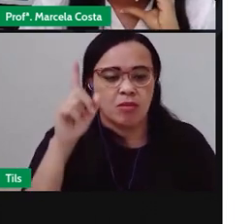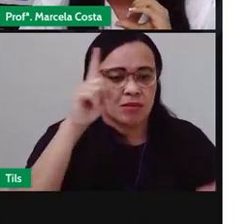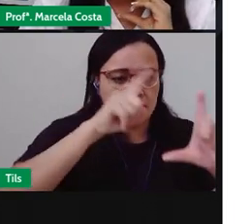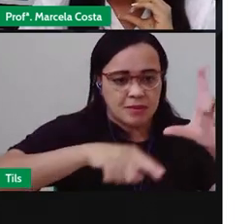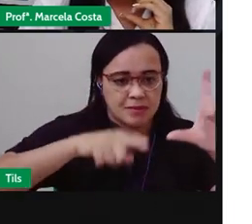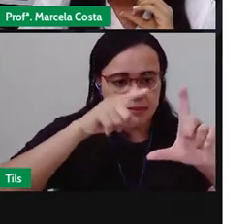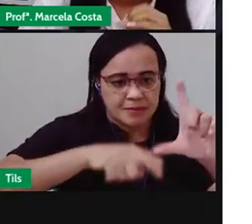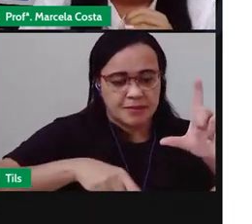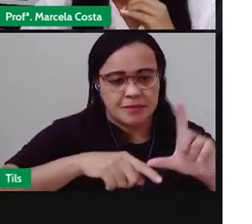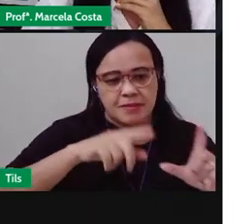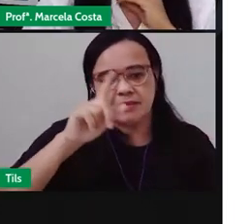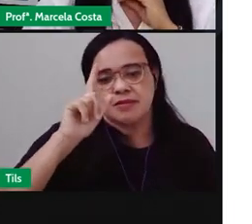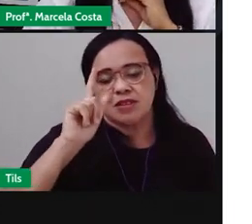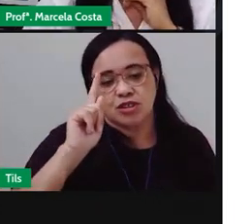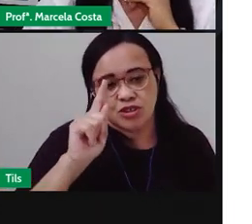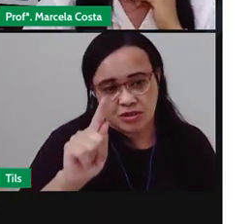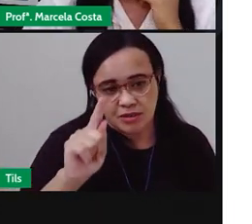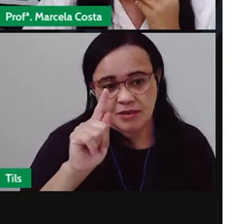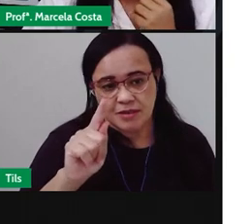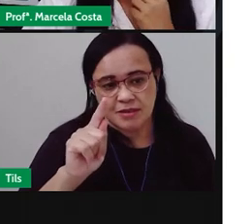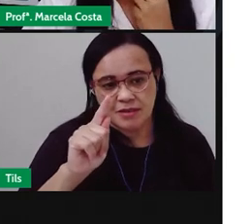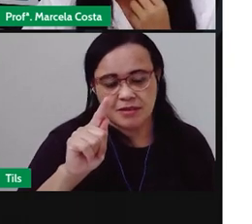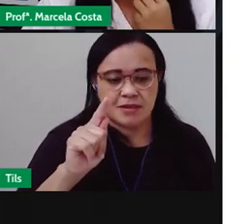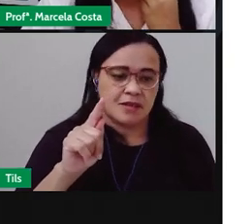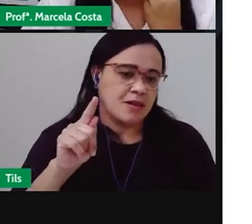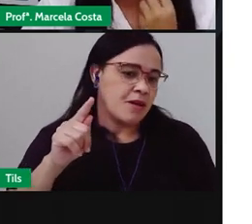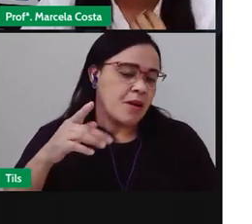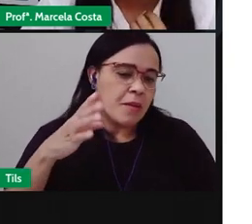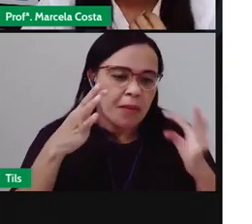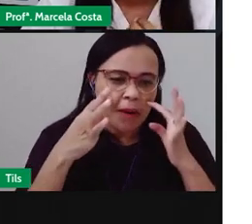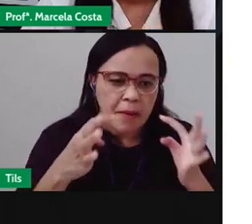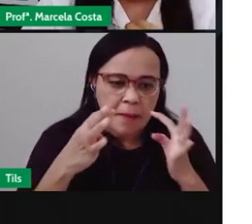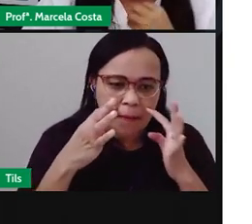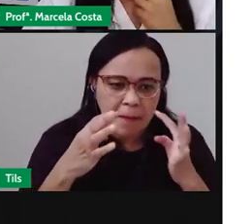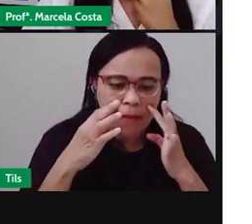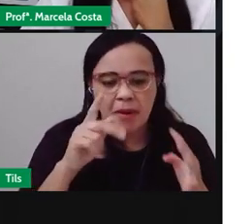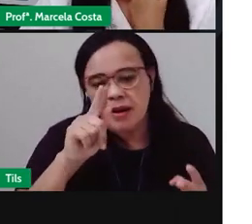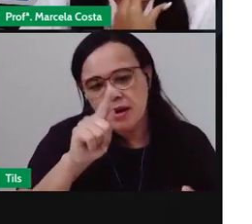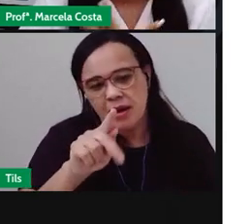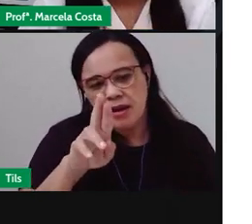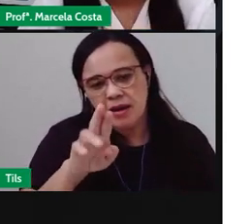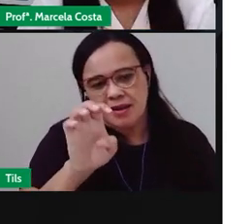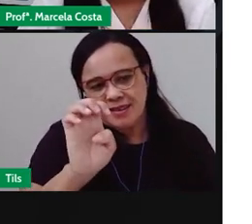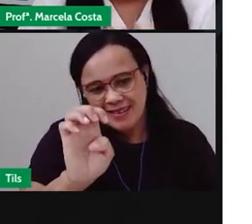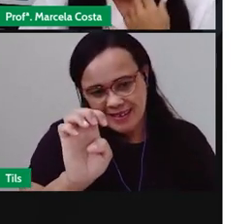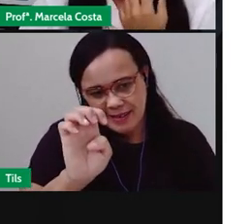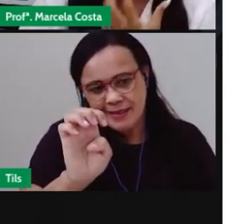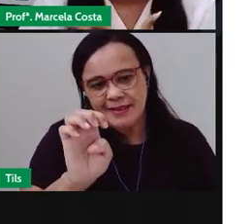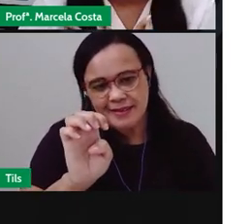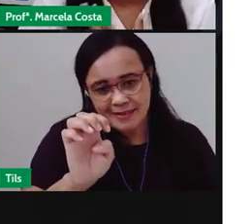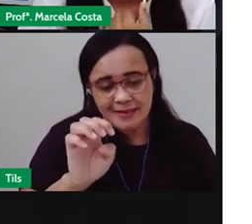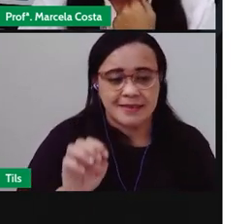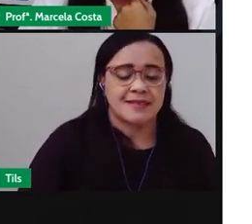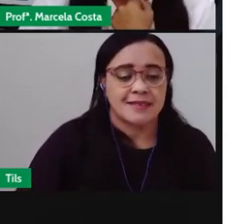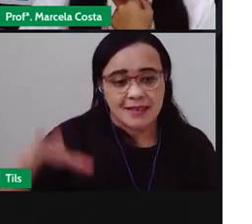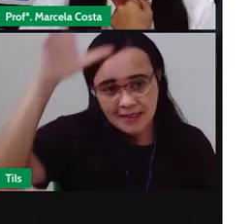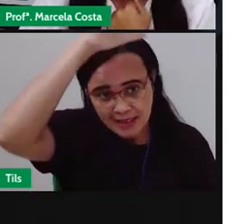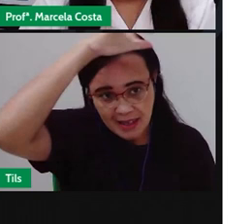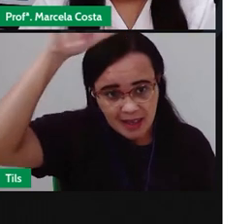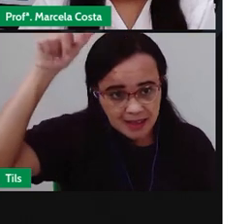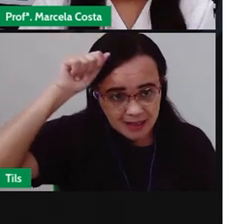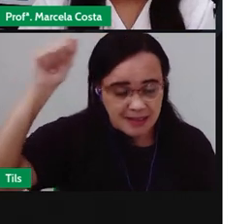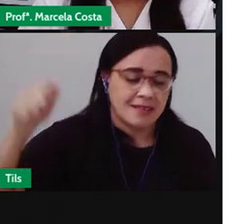Gê Mas a gente vai ver o som do Gê Em galinha Gato